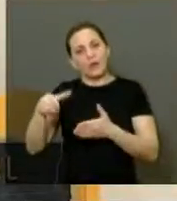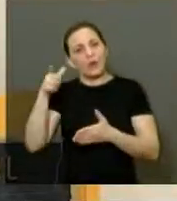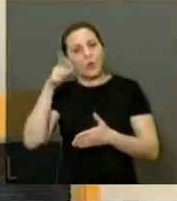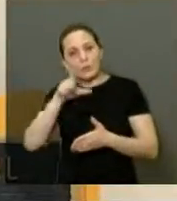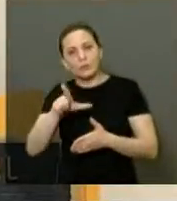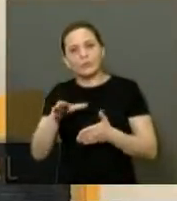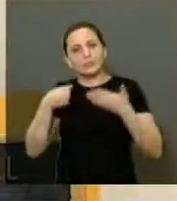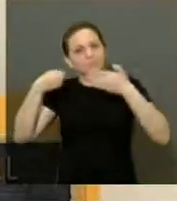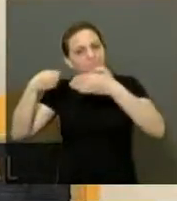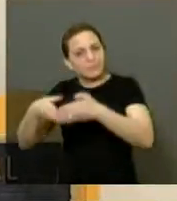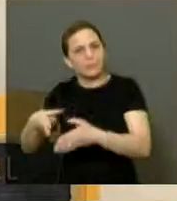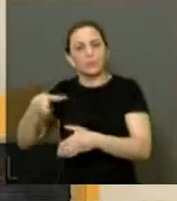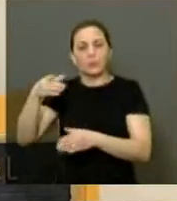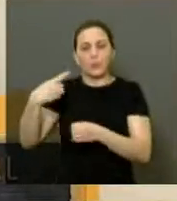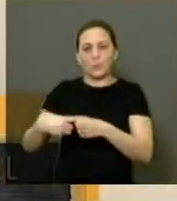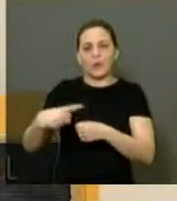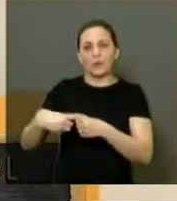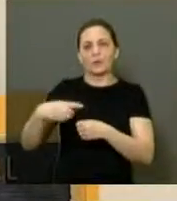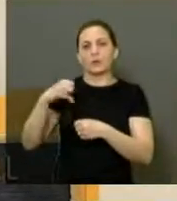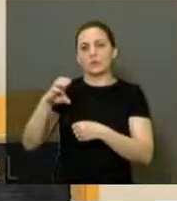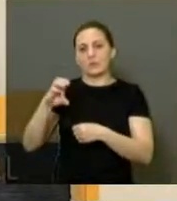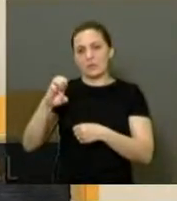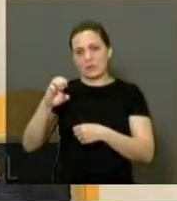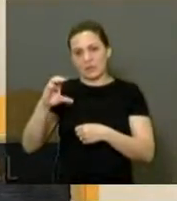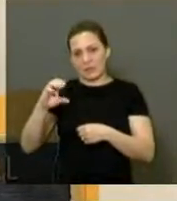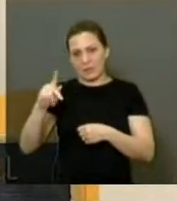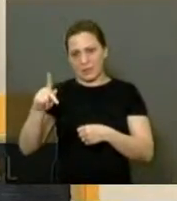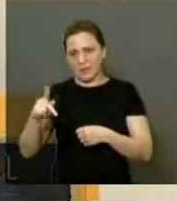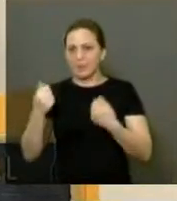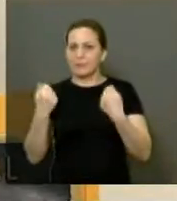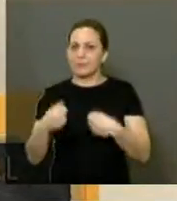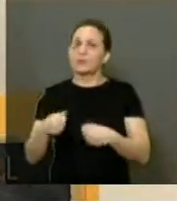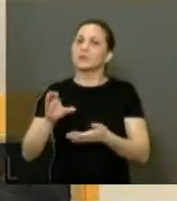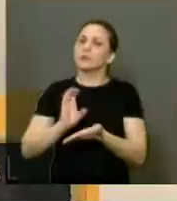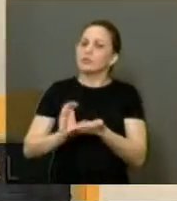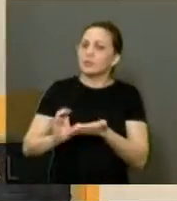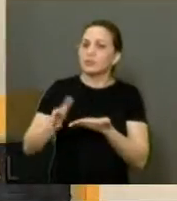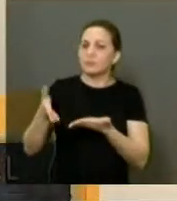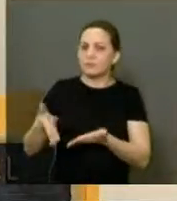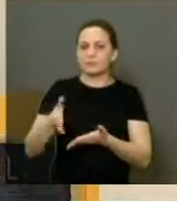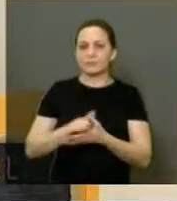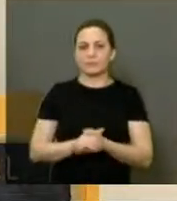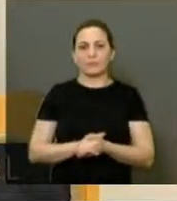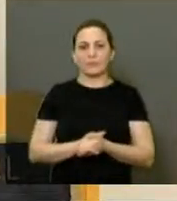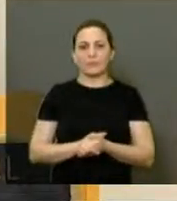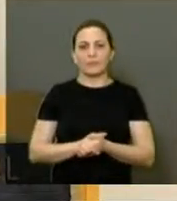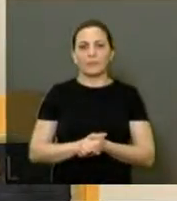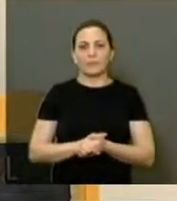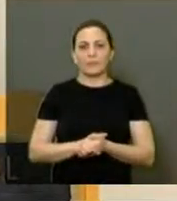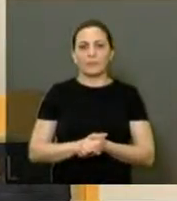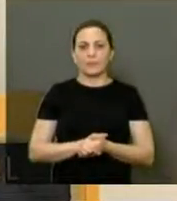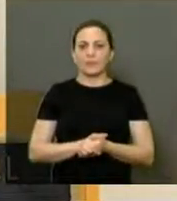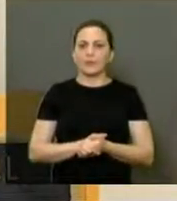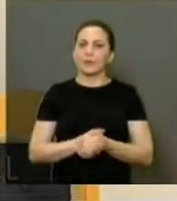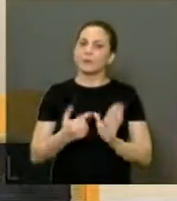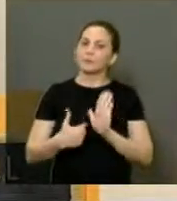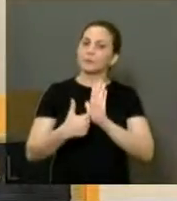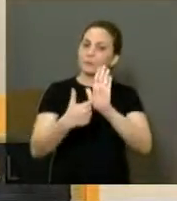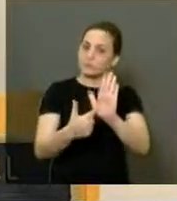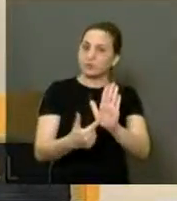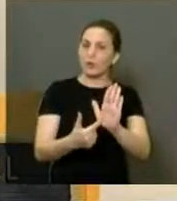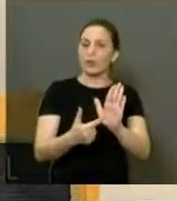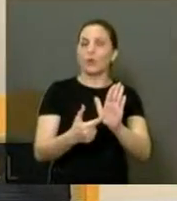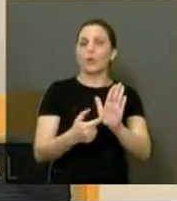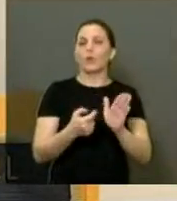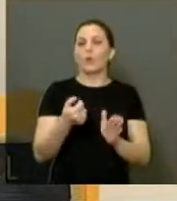consegui para aquele povo do Secap, que necessita desse recurso. Então, está aí, gente. Eu venho aqui mostrar um pouco do meu